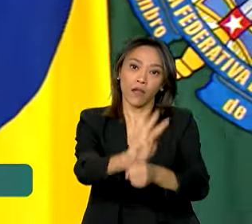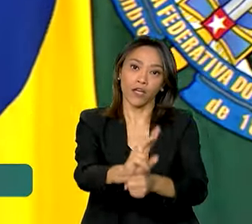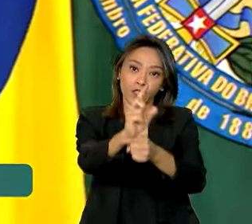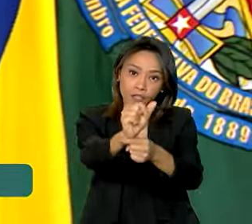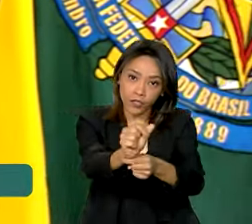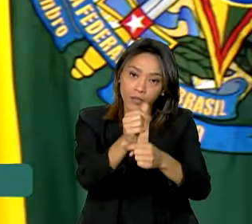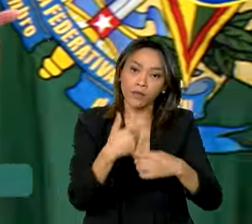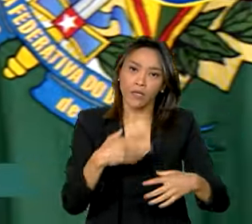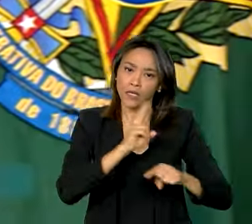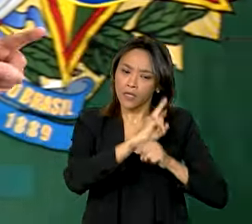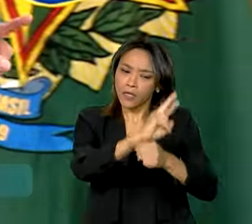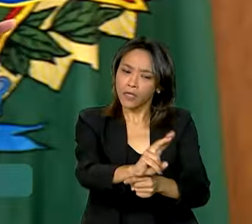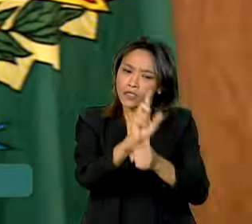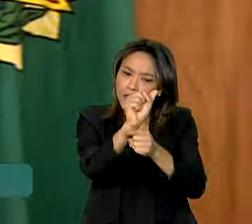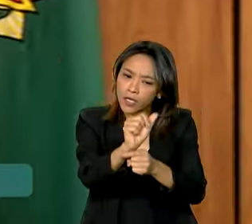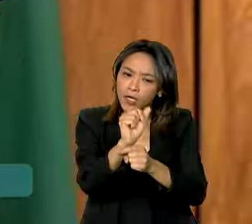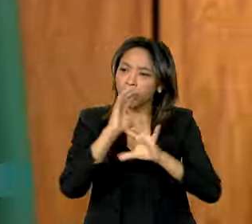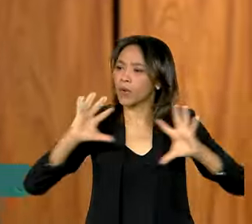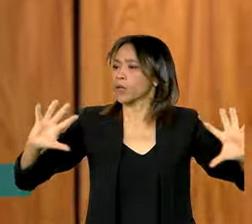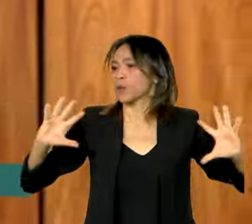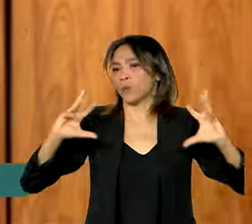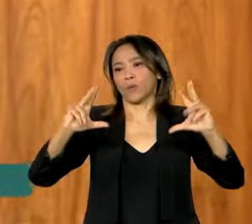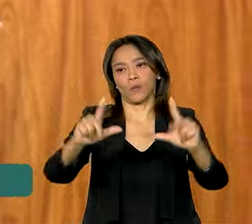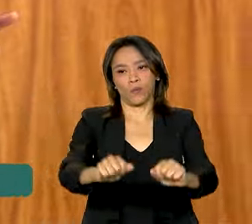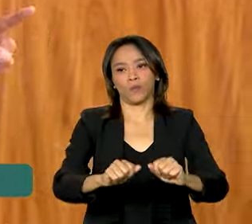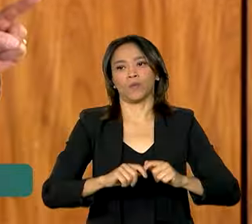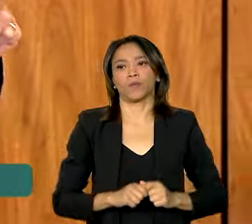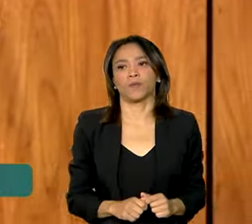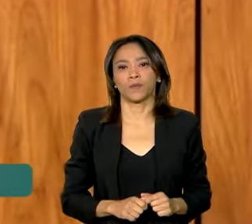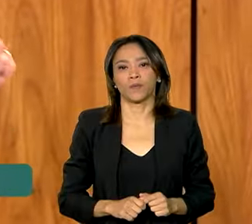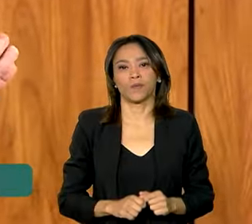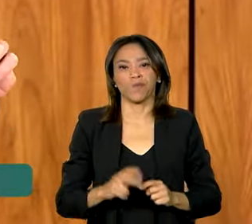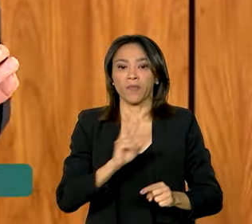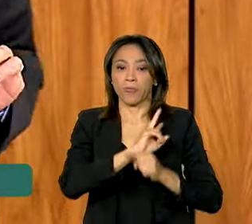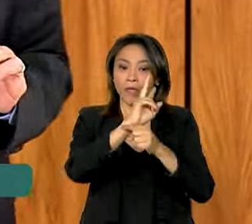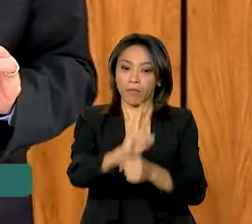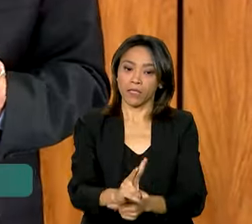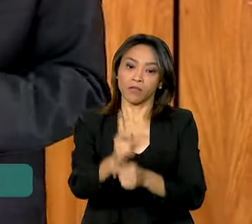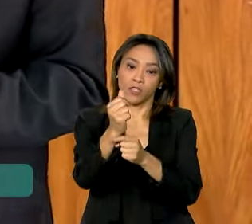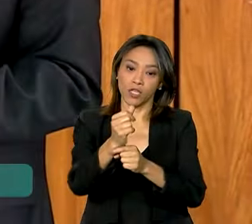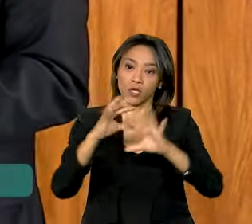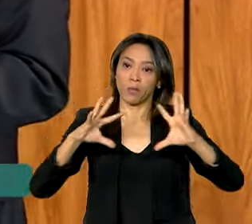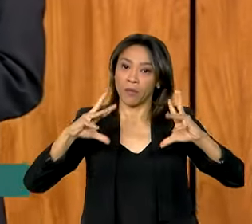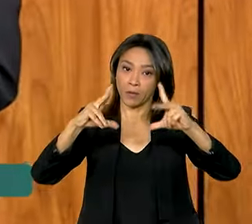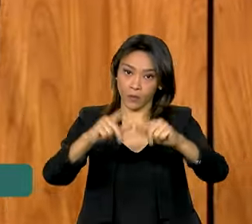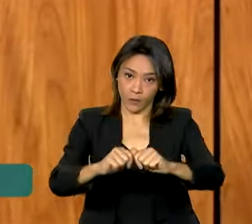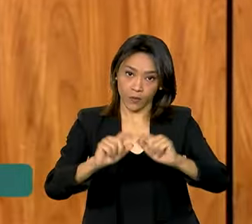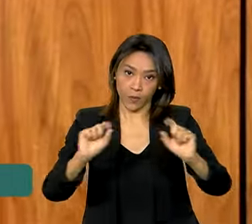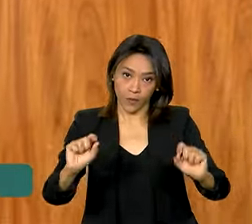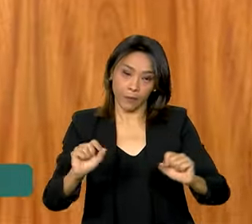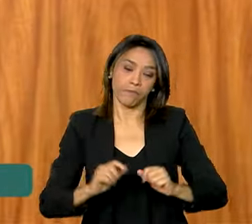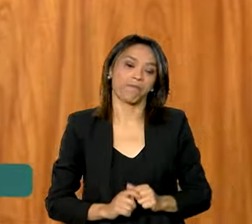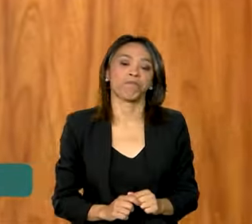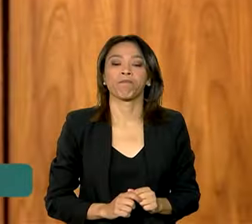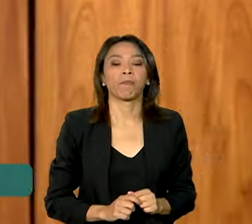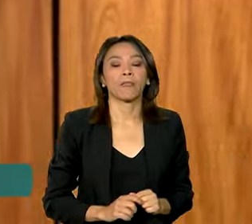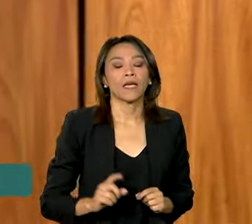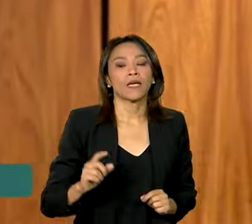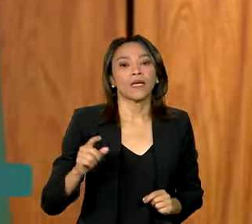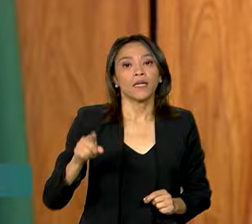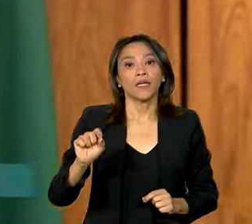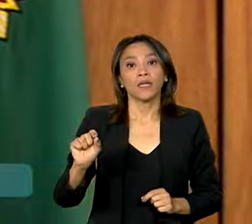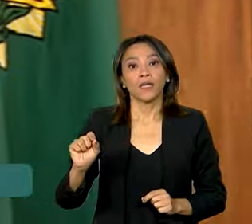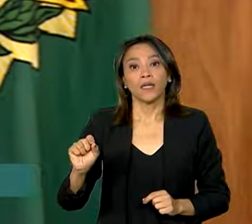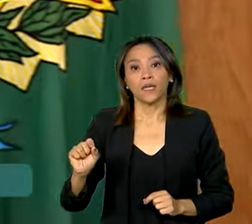Crédito para todo mundo. Crédito para todo mundo. Ou seja, na certeza